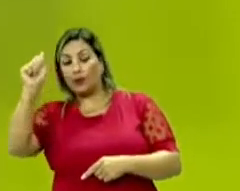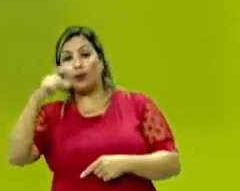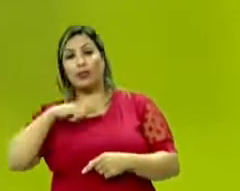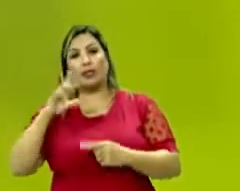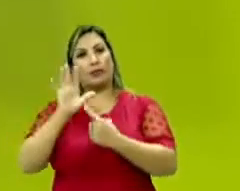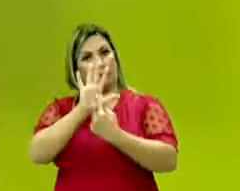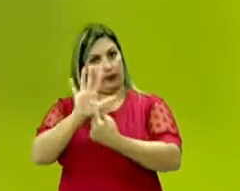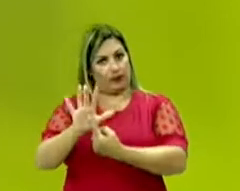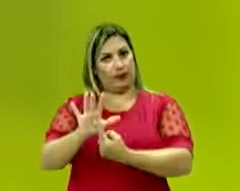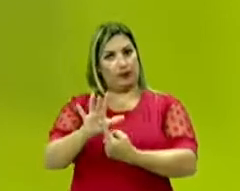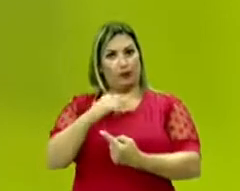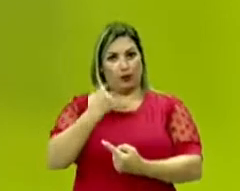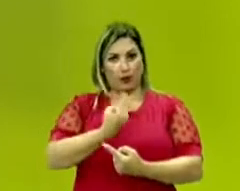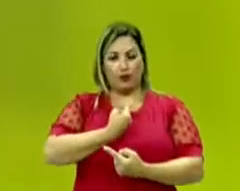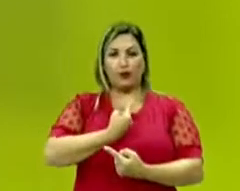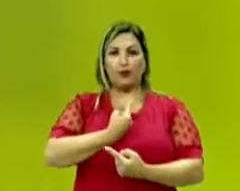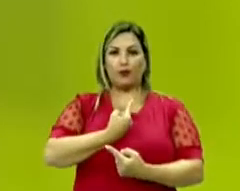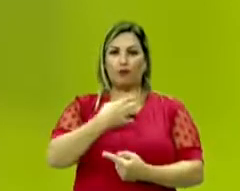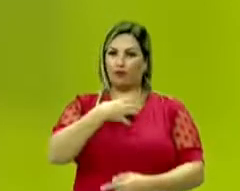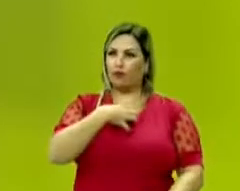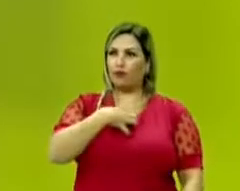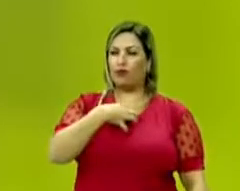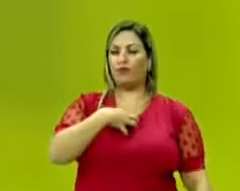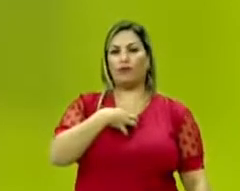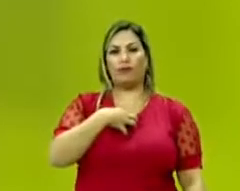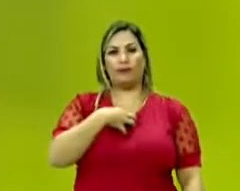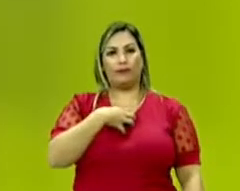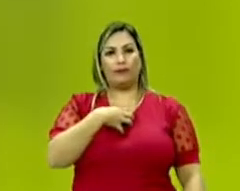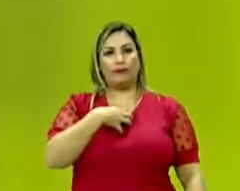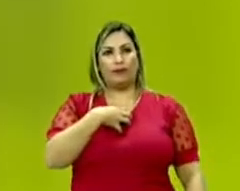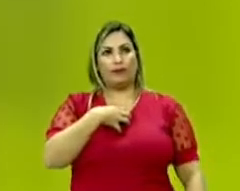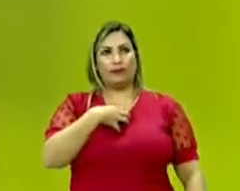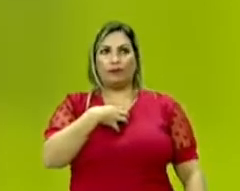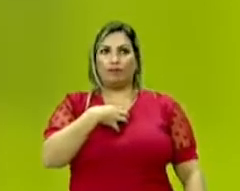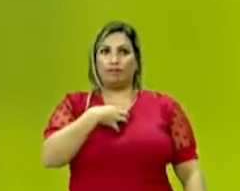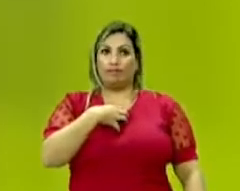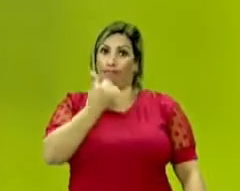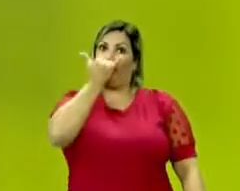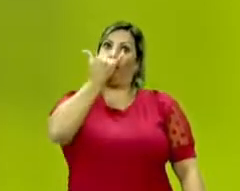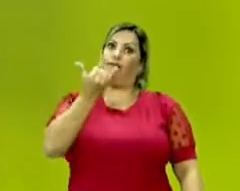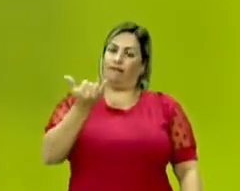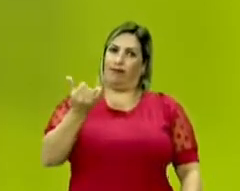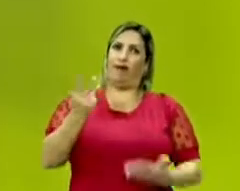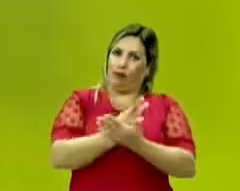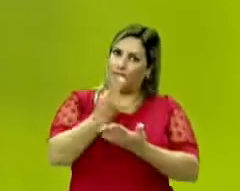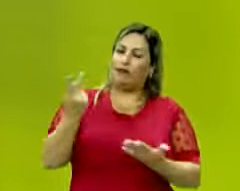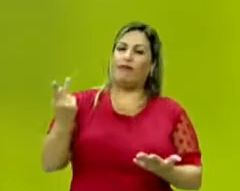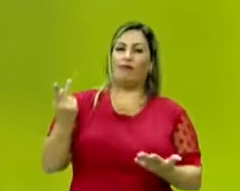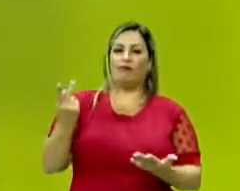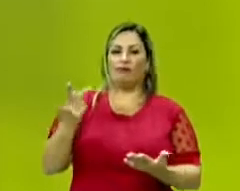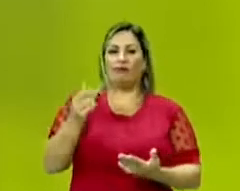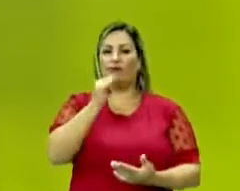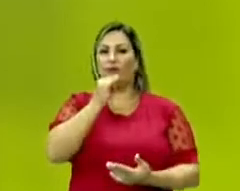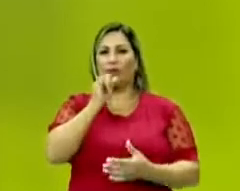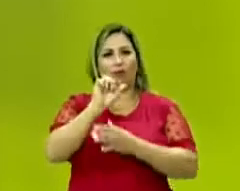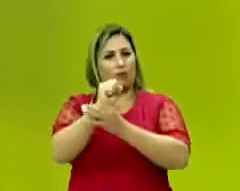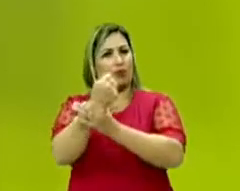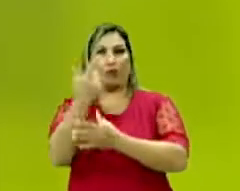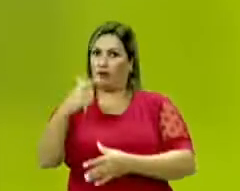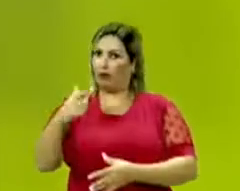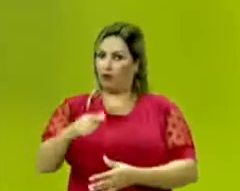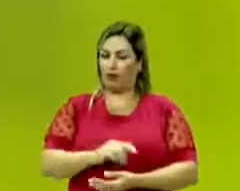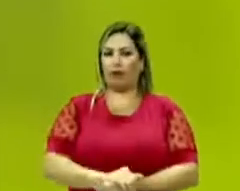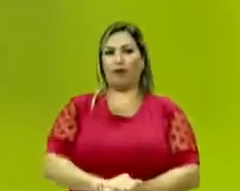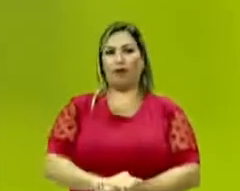colocar para nós uma forma meio acidental. Uma demonstração de insegurança,